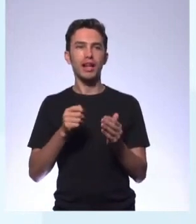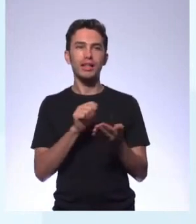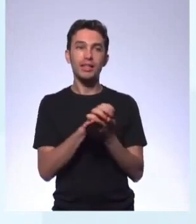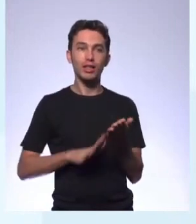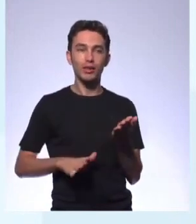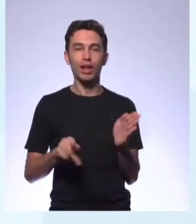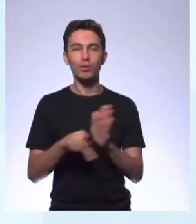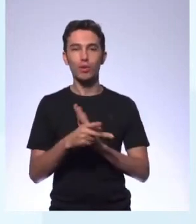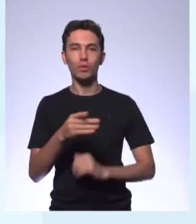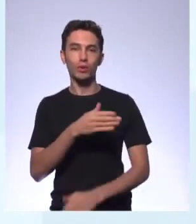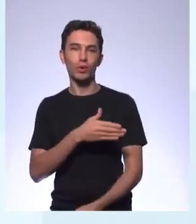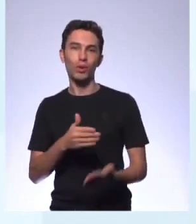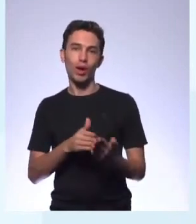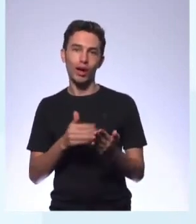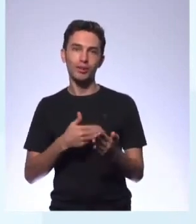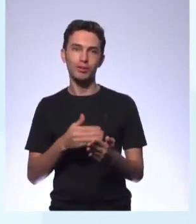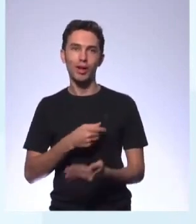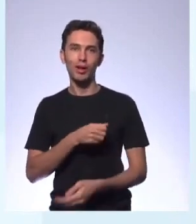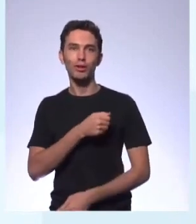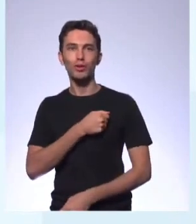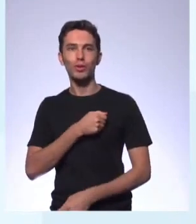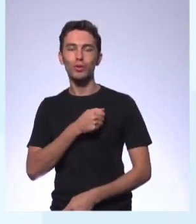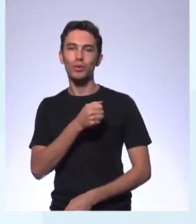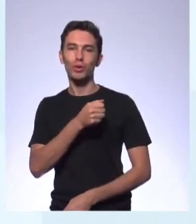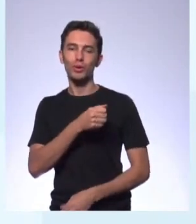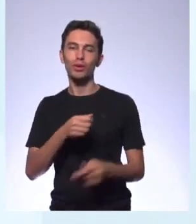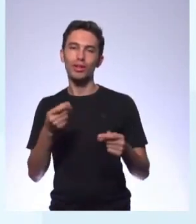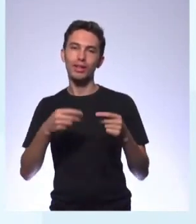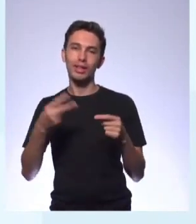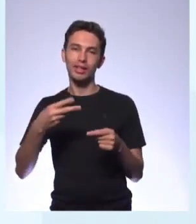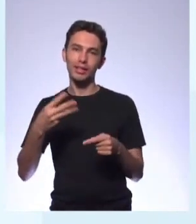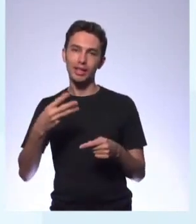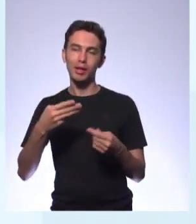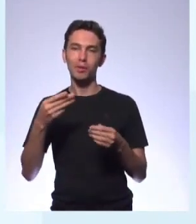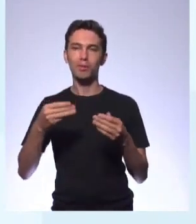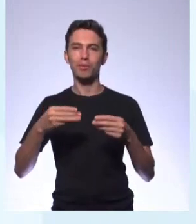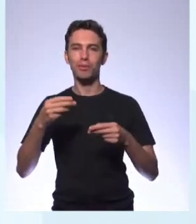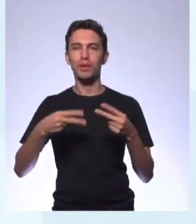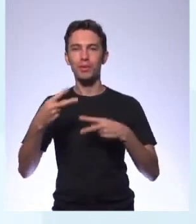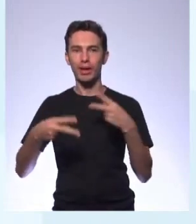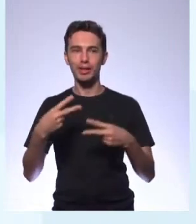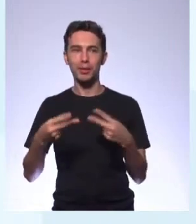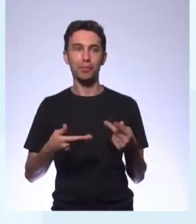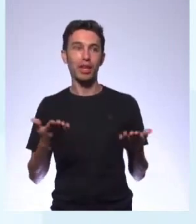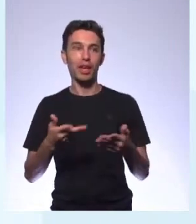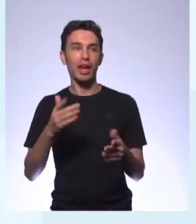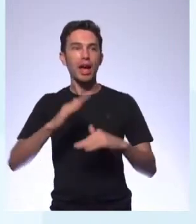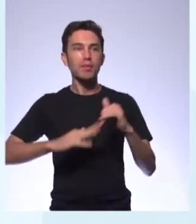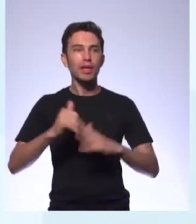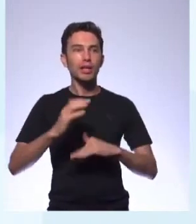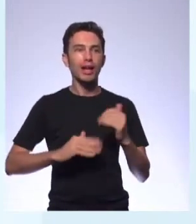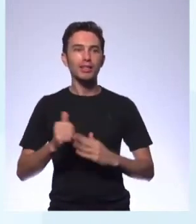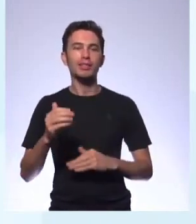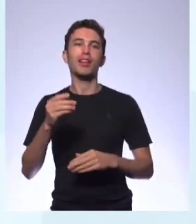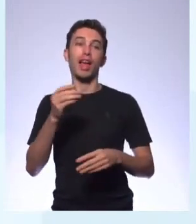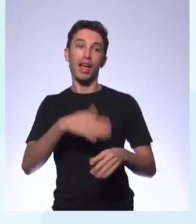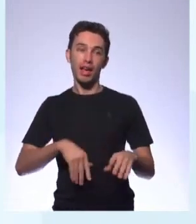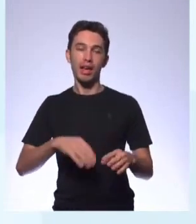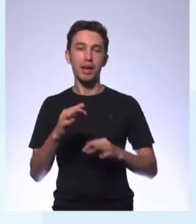professora? Hoje, na prática. Habilidades. Elaborar a revisão de texto produzido seguindo